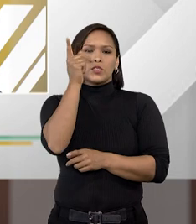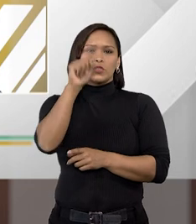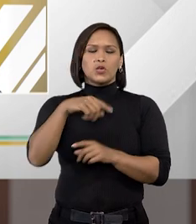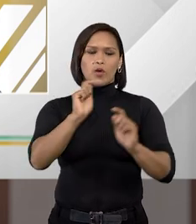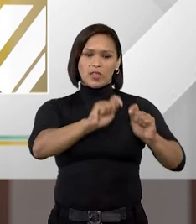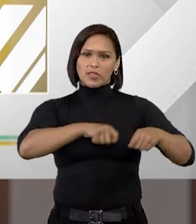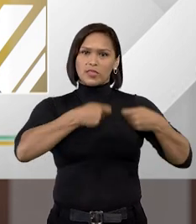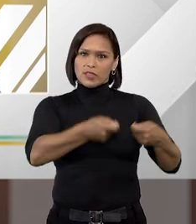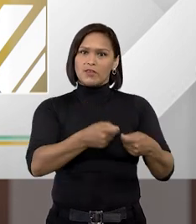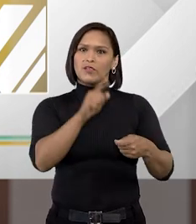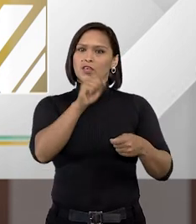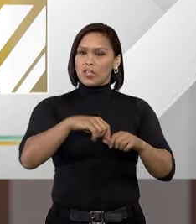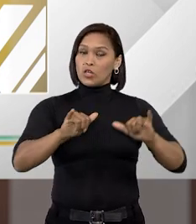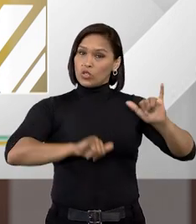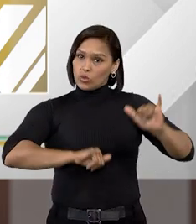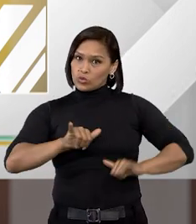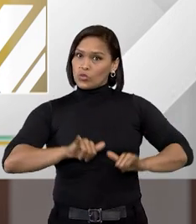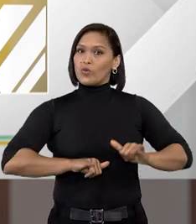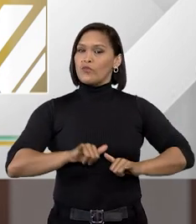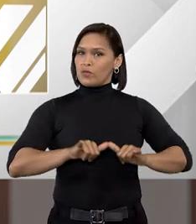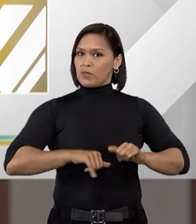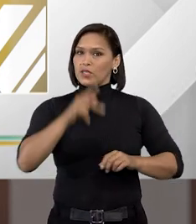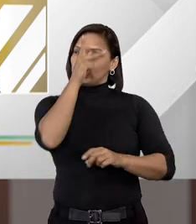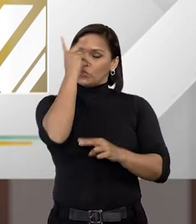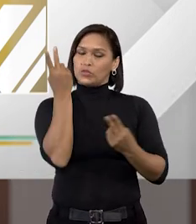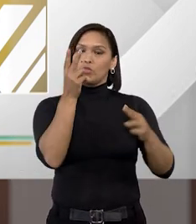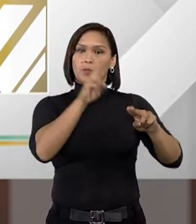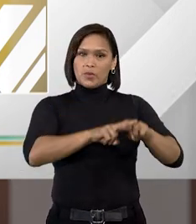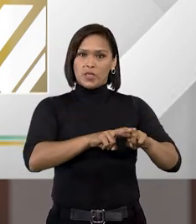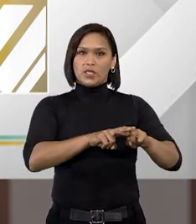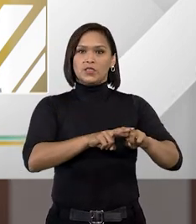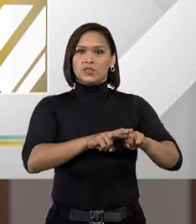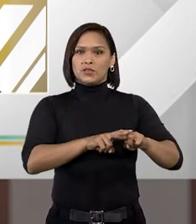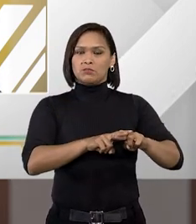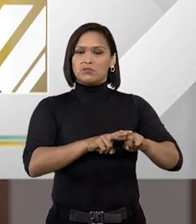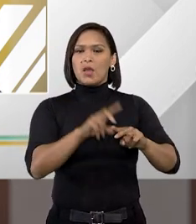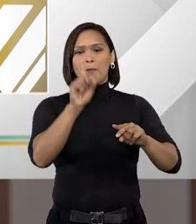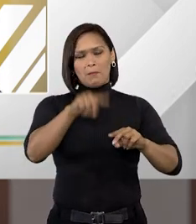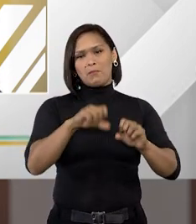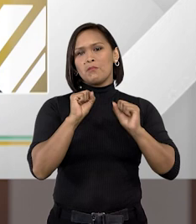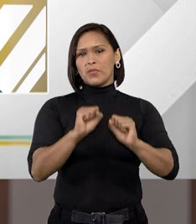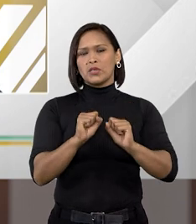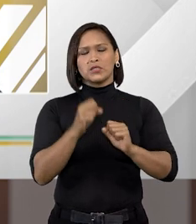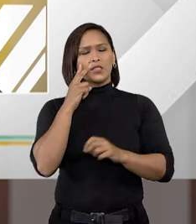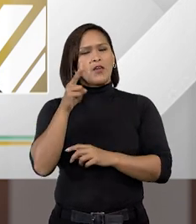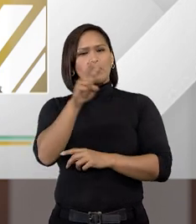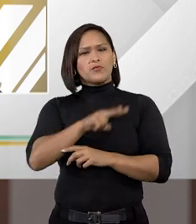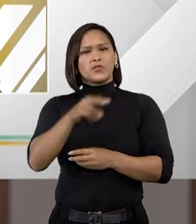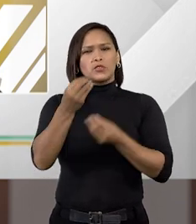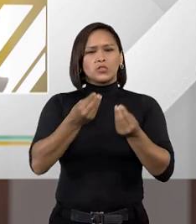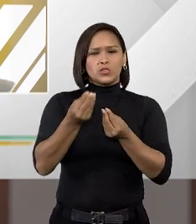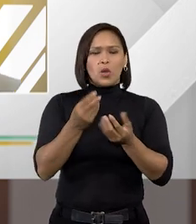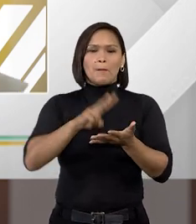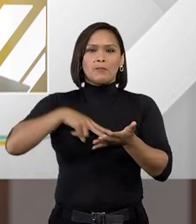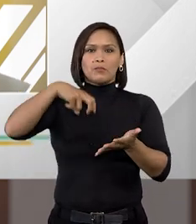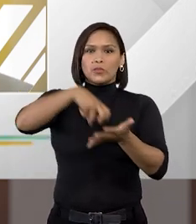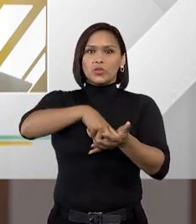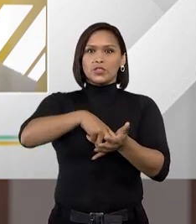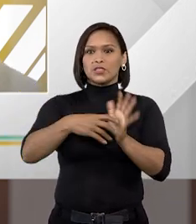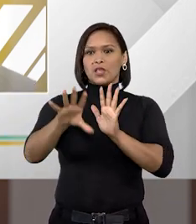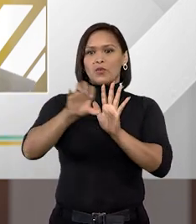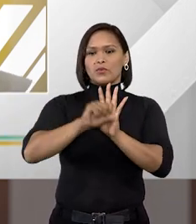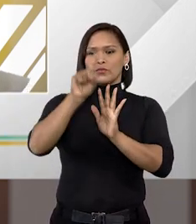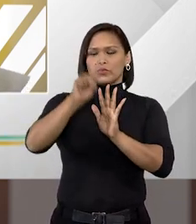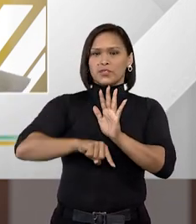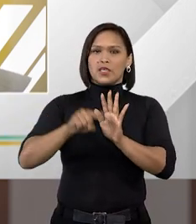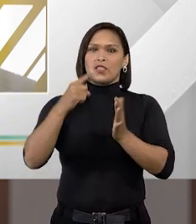defendendo que o sofrimento do preso e essas más condições devem ser encarados como parte da punição recebida.